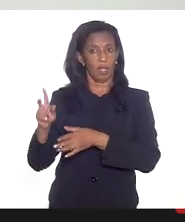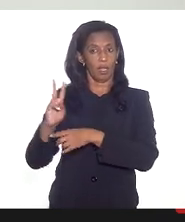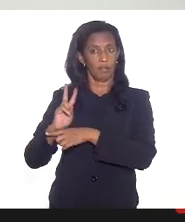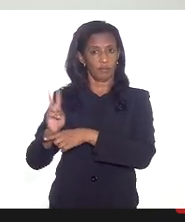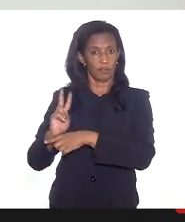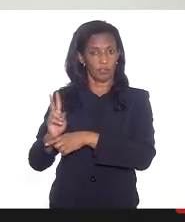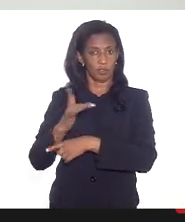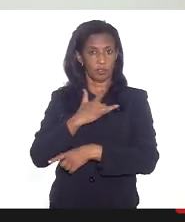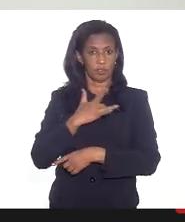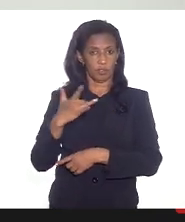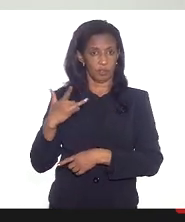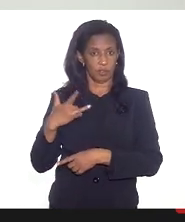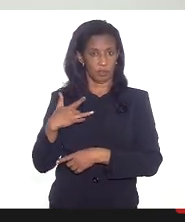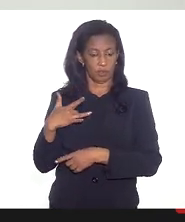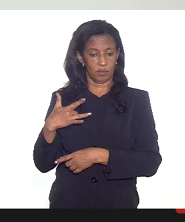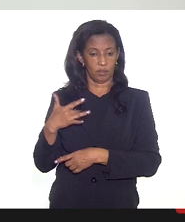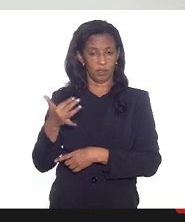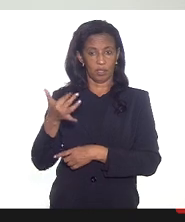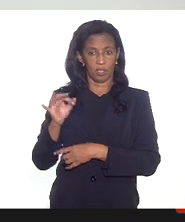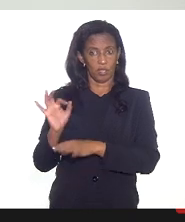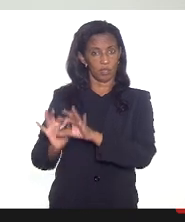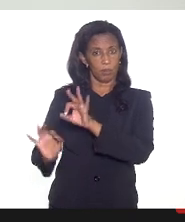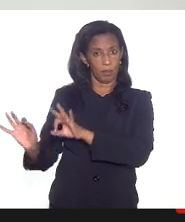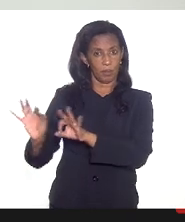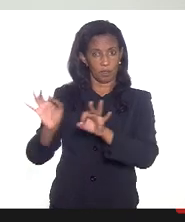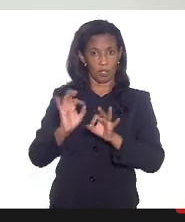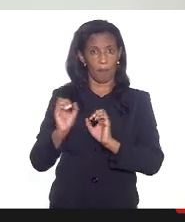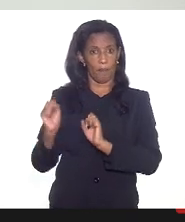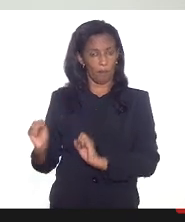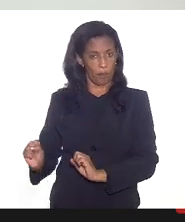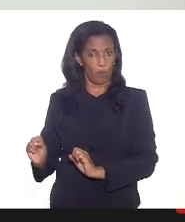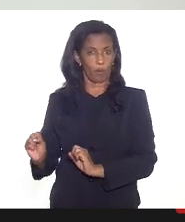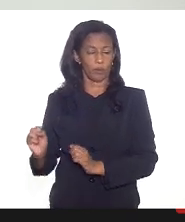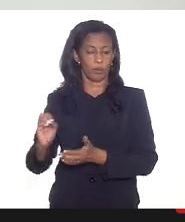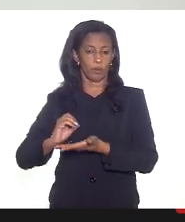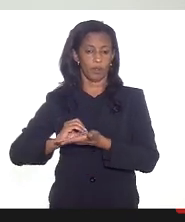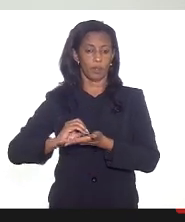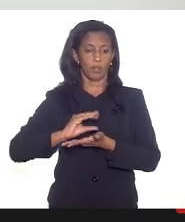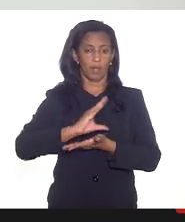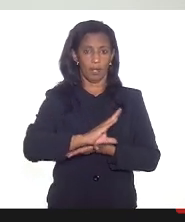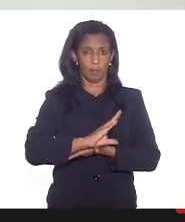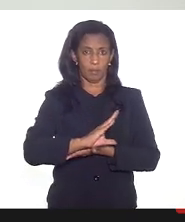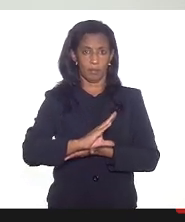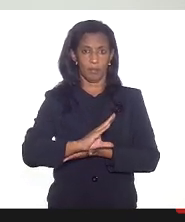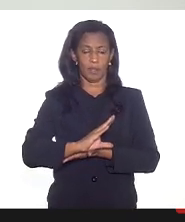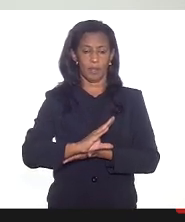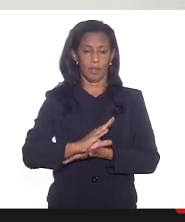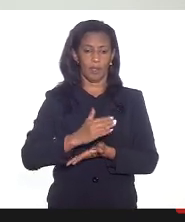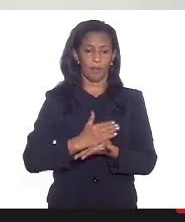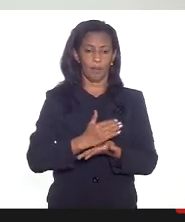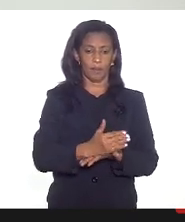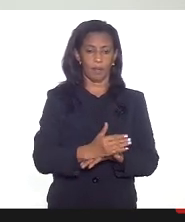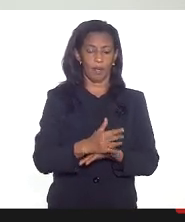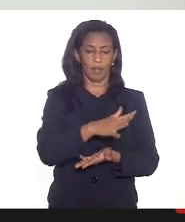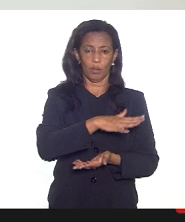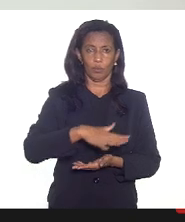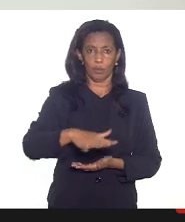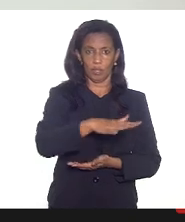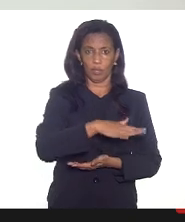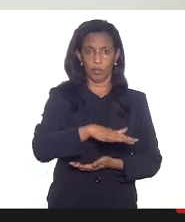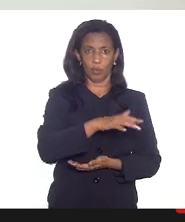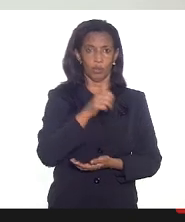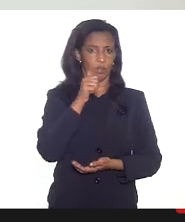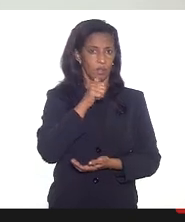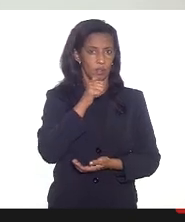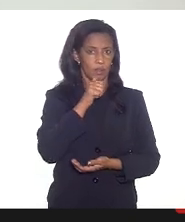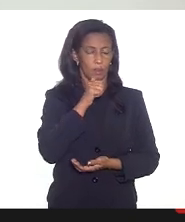saúde das dez áreas de planejamento possam encaminhar as unidades de atenção primária do território dessas mulheres